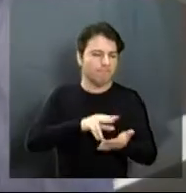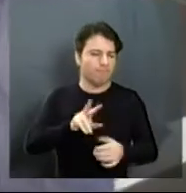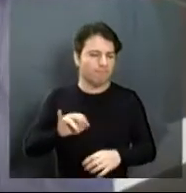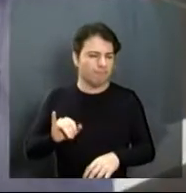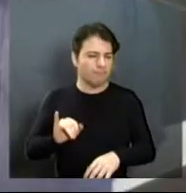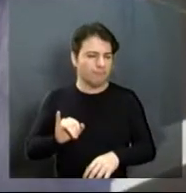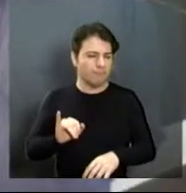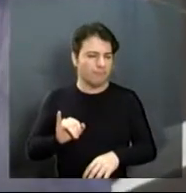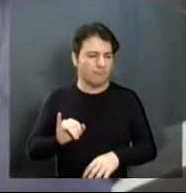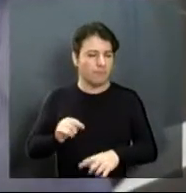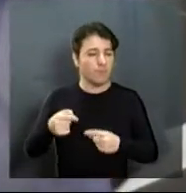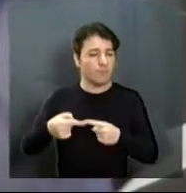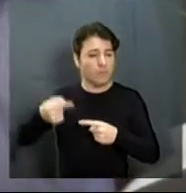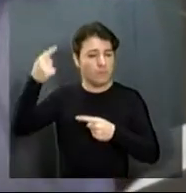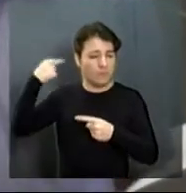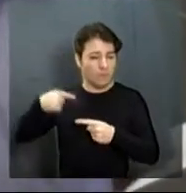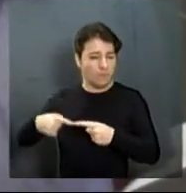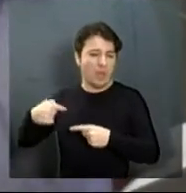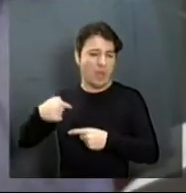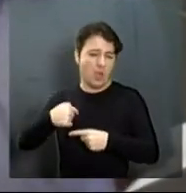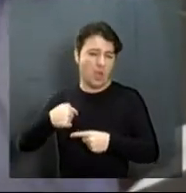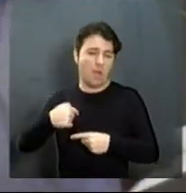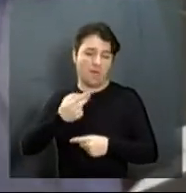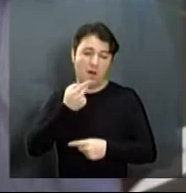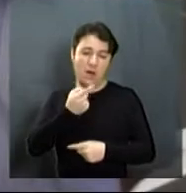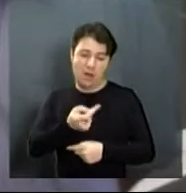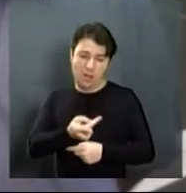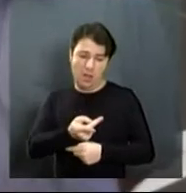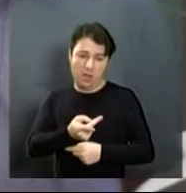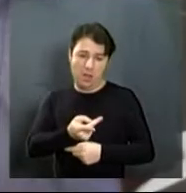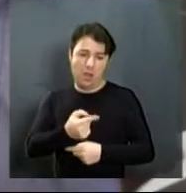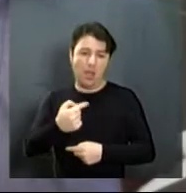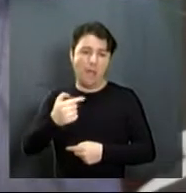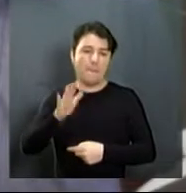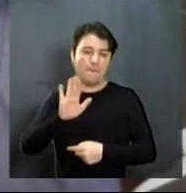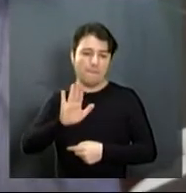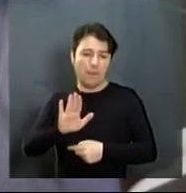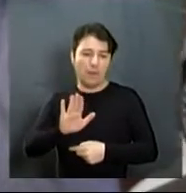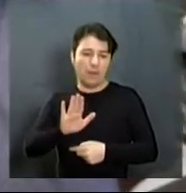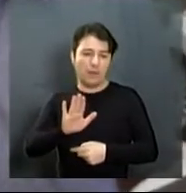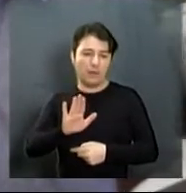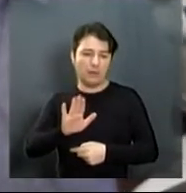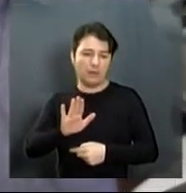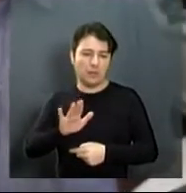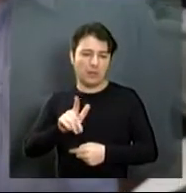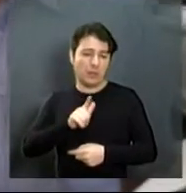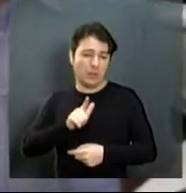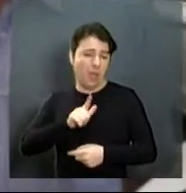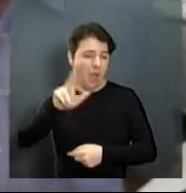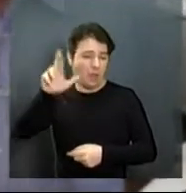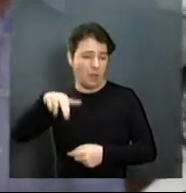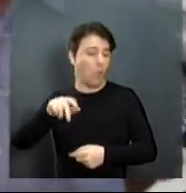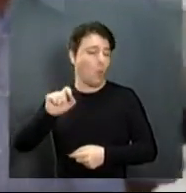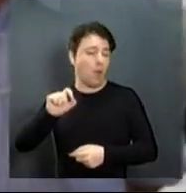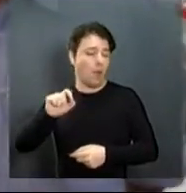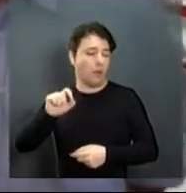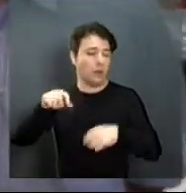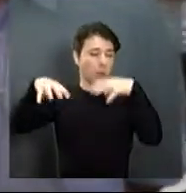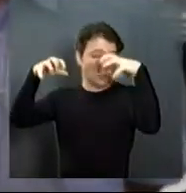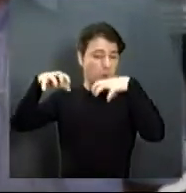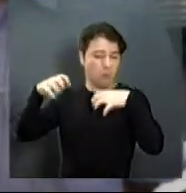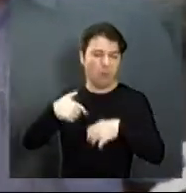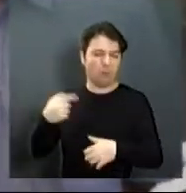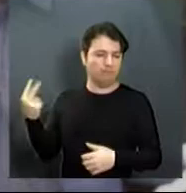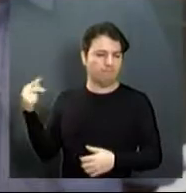Na sessão passada, falei que ele estaria aqui na segunda-feira, por motivo de chuva, não conseguimos